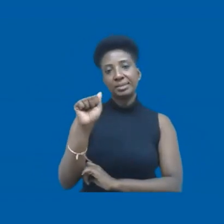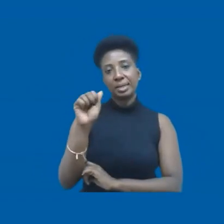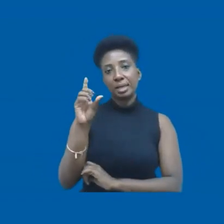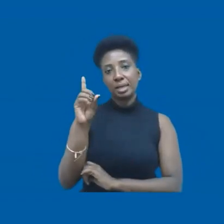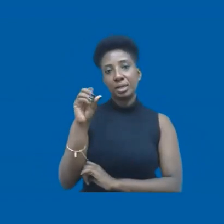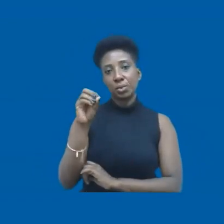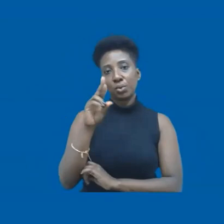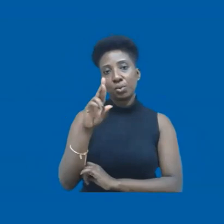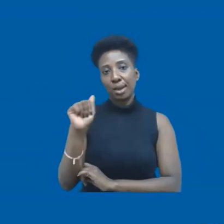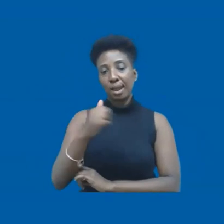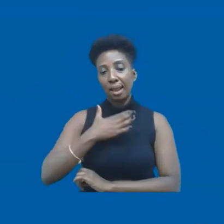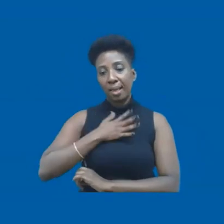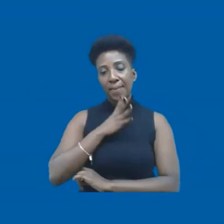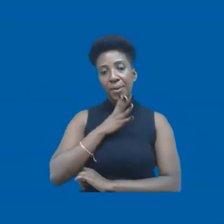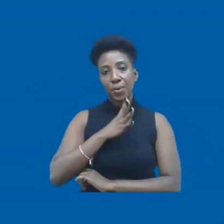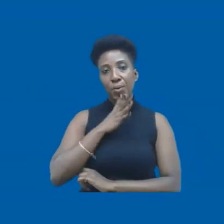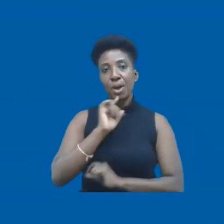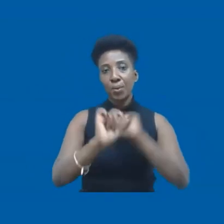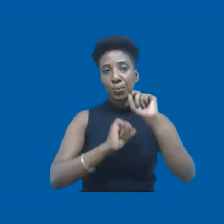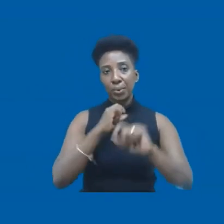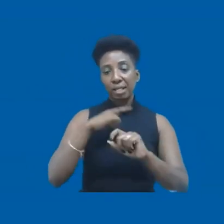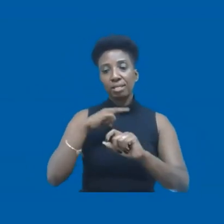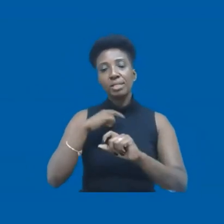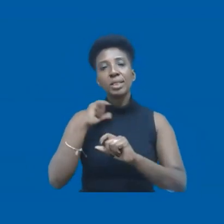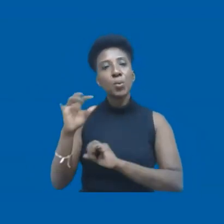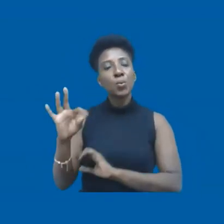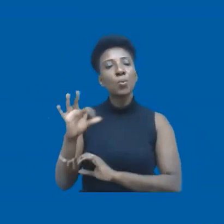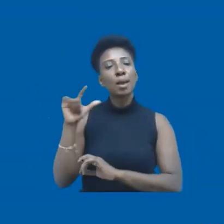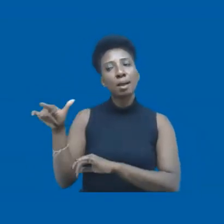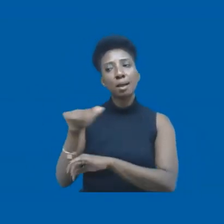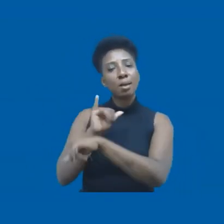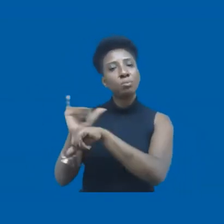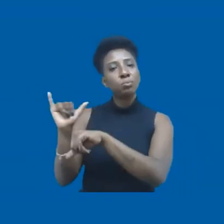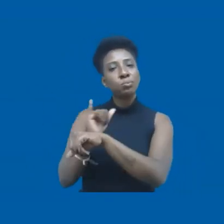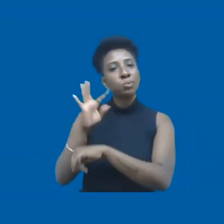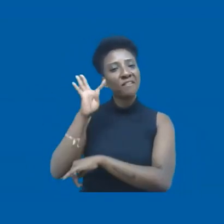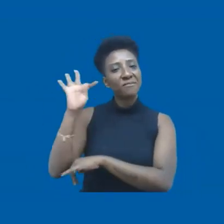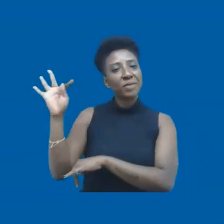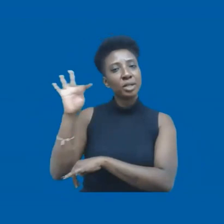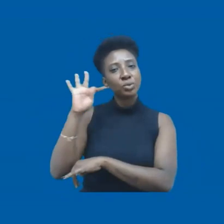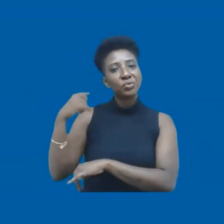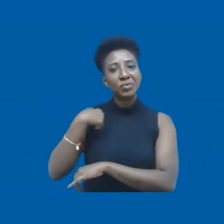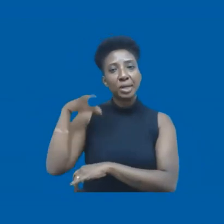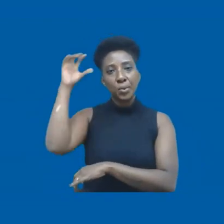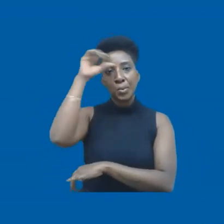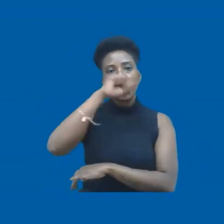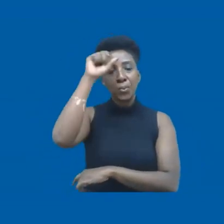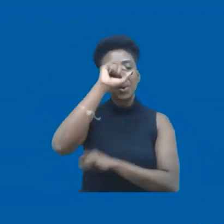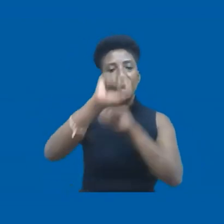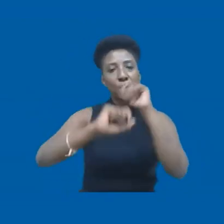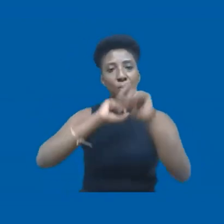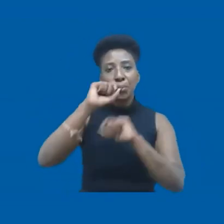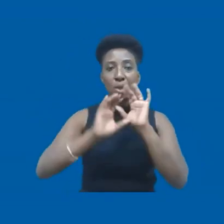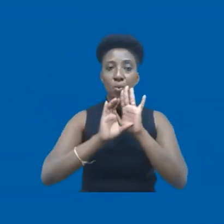da filosofia que eu aprendi na África nesses anos, viajando pelos países africanos, eu aprendi muito com eles. E um dos conceitos que eu aprendi